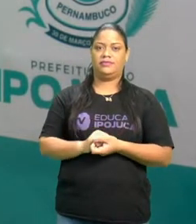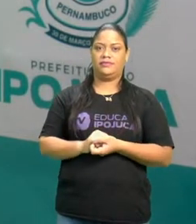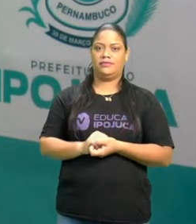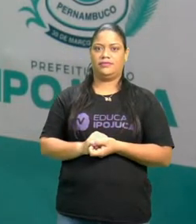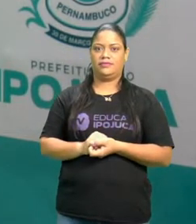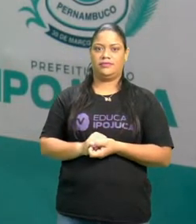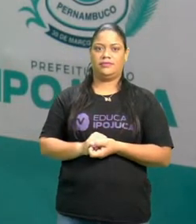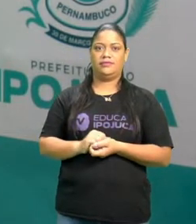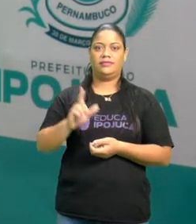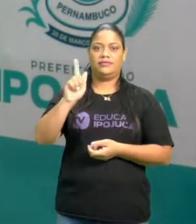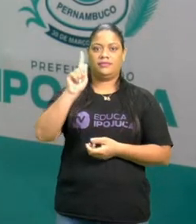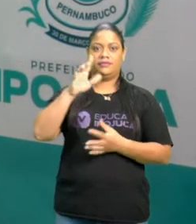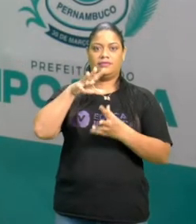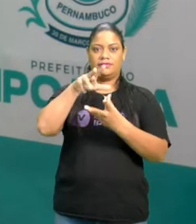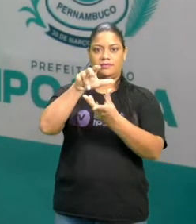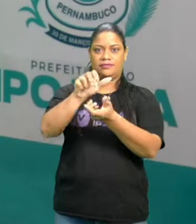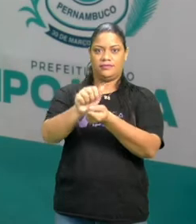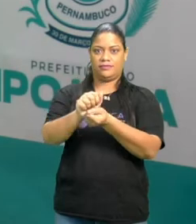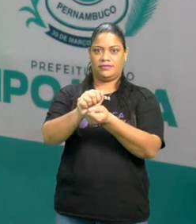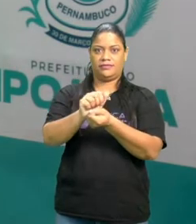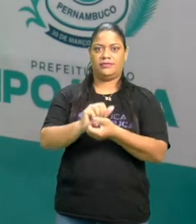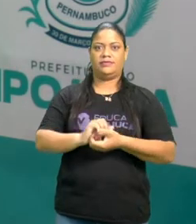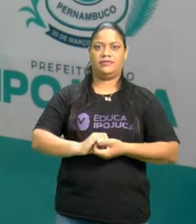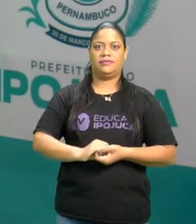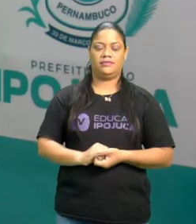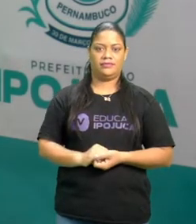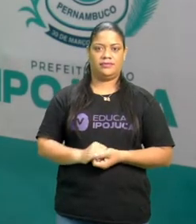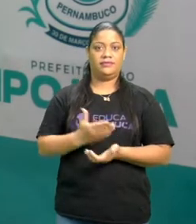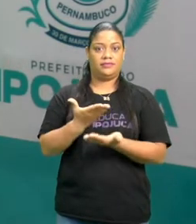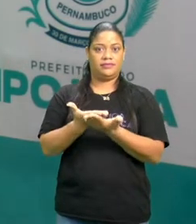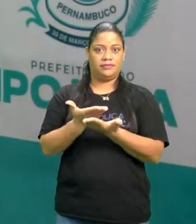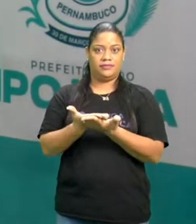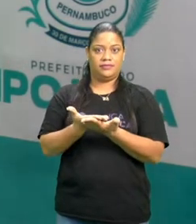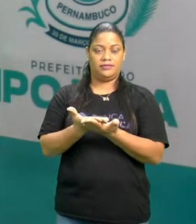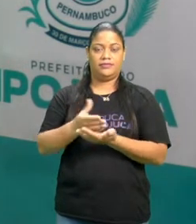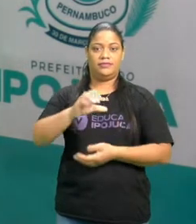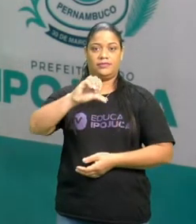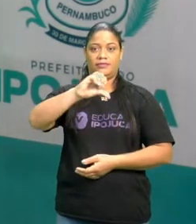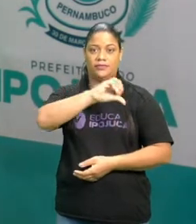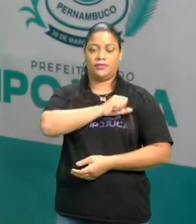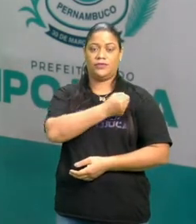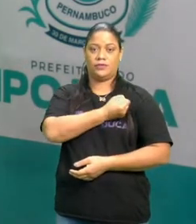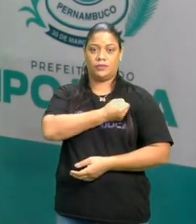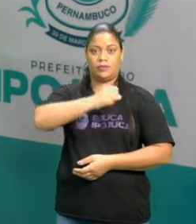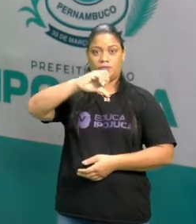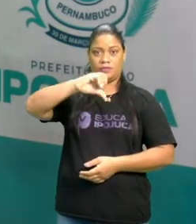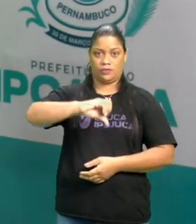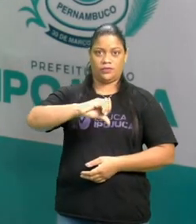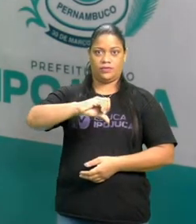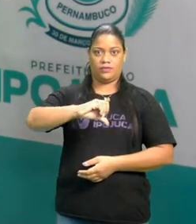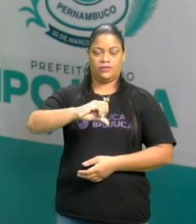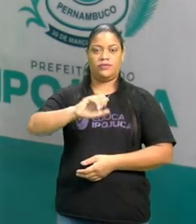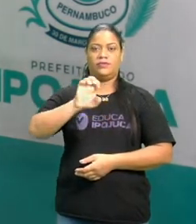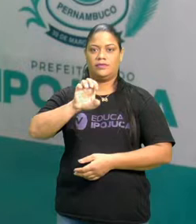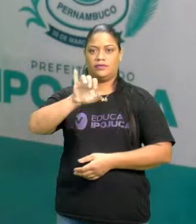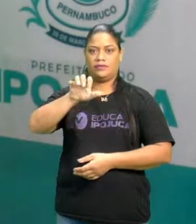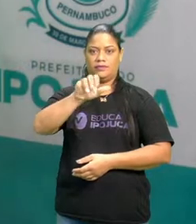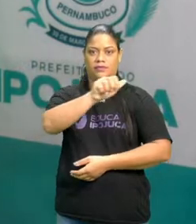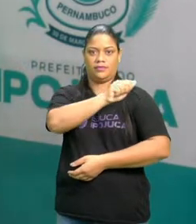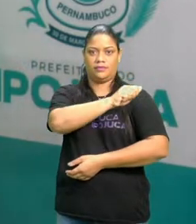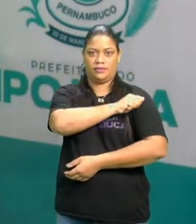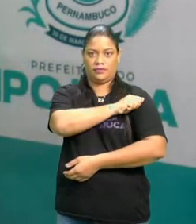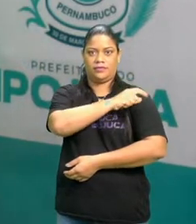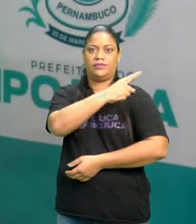componente curricular de geografia, que é a nossa aula 9 de geografia para a educação de jovens e